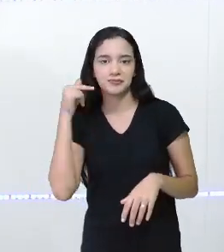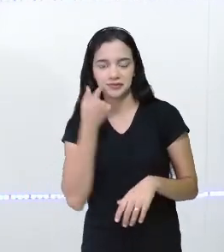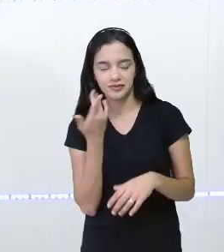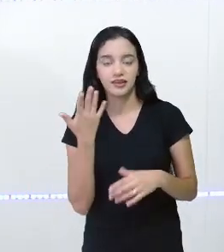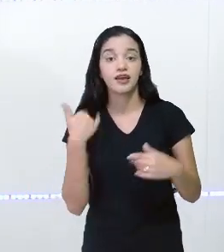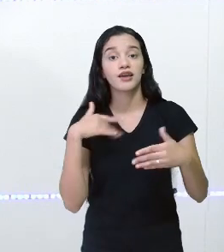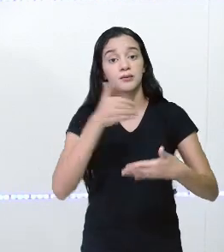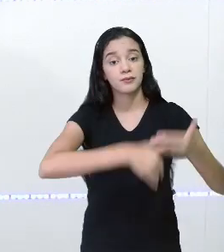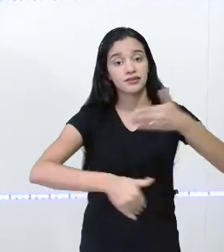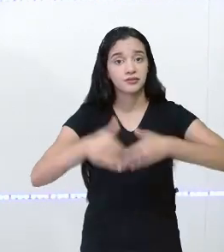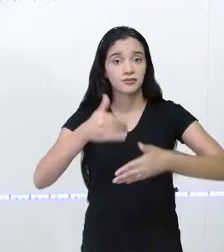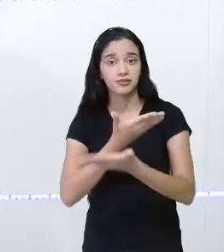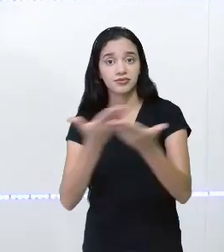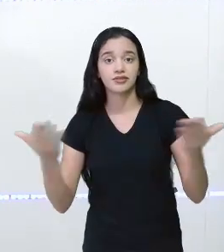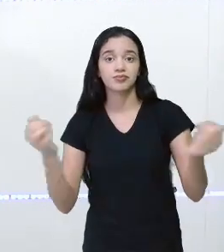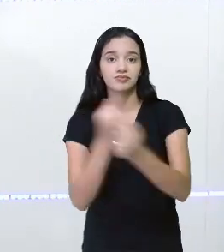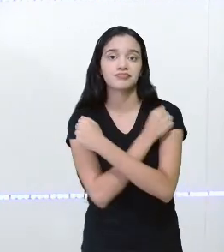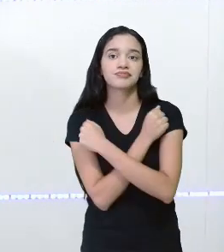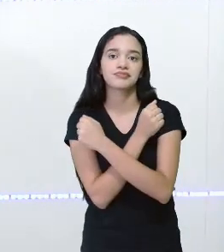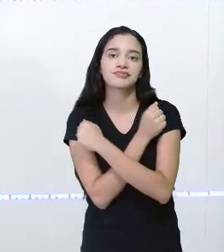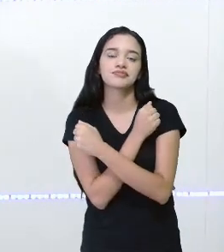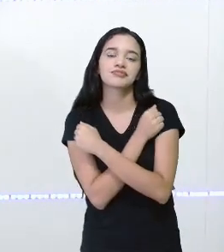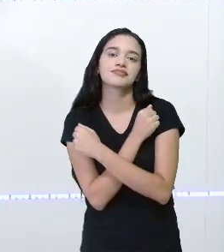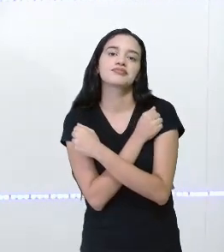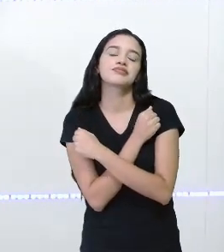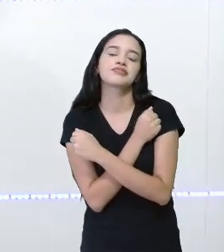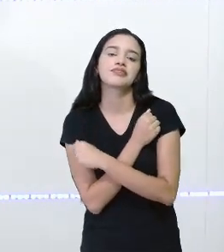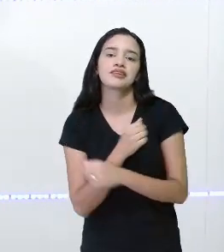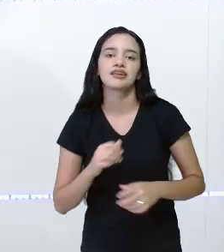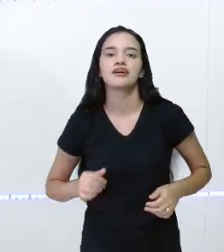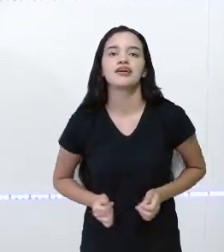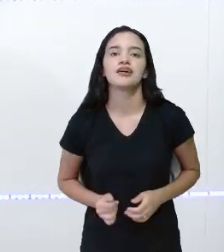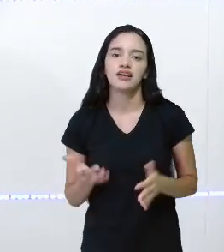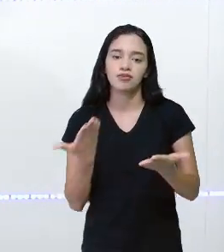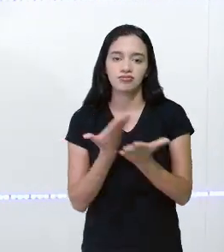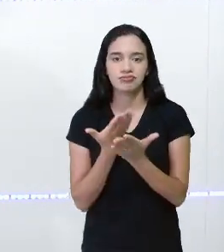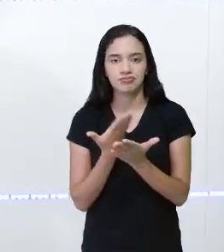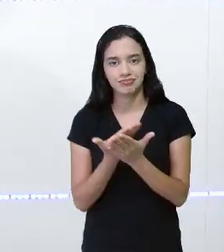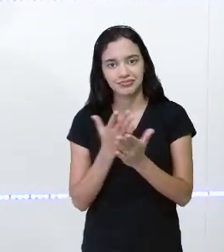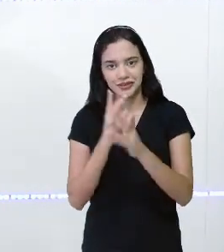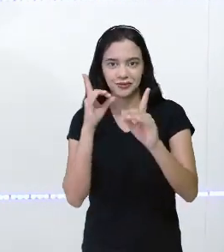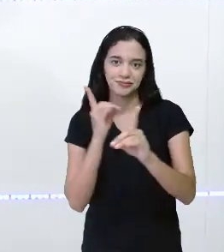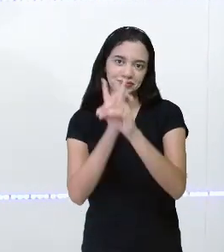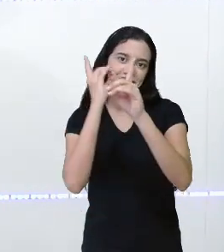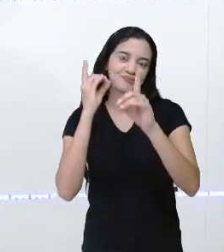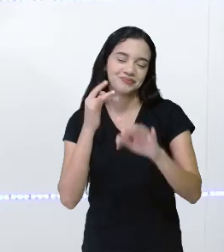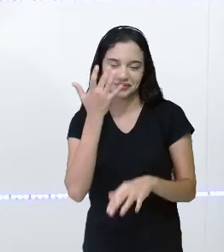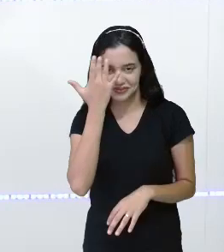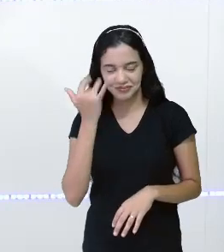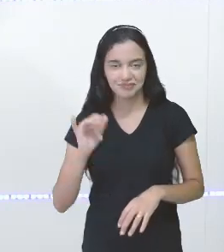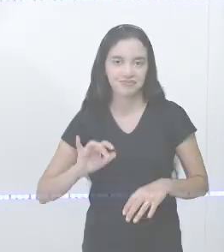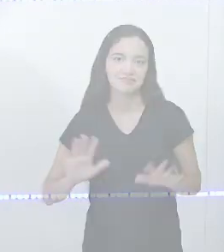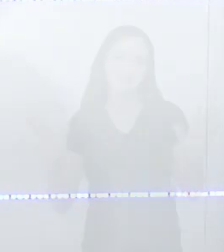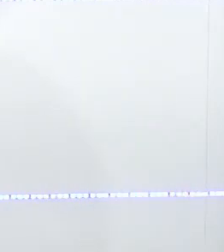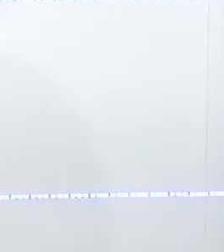Participação de vocês. Um grande abraço. E até a nossa próxima aula. A gente se vê amanhã.